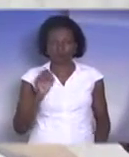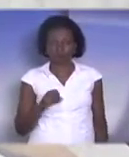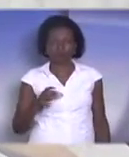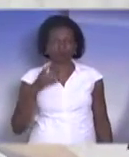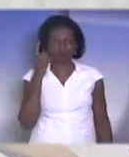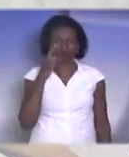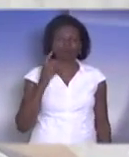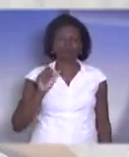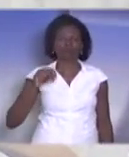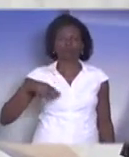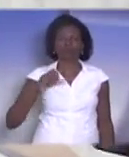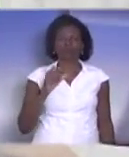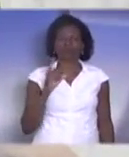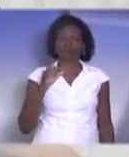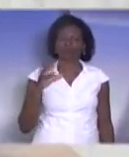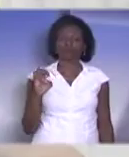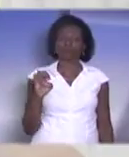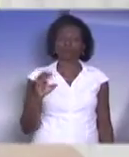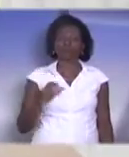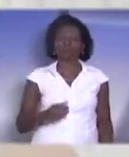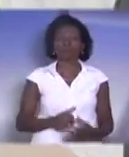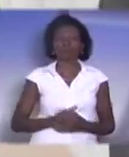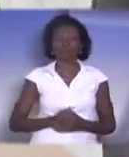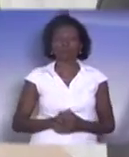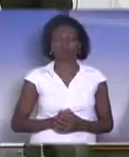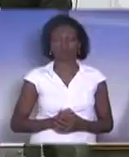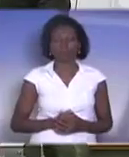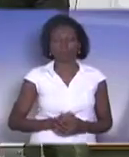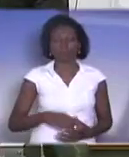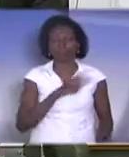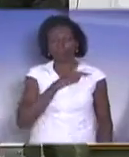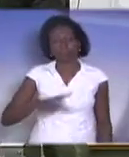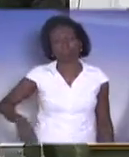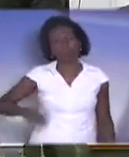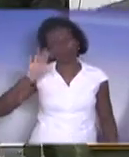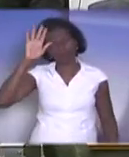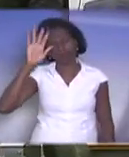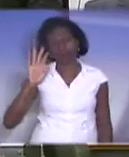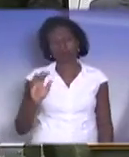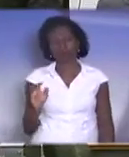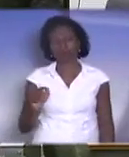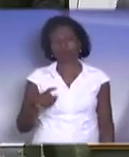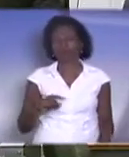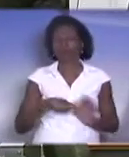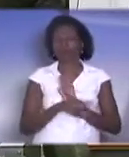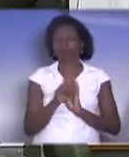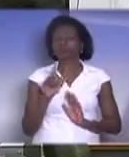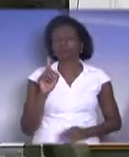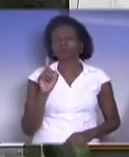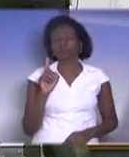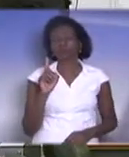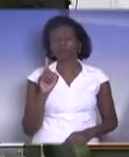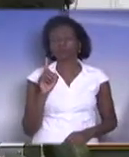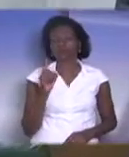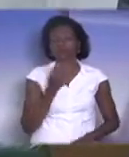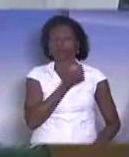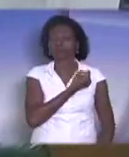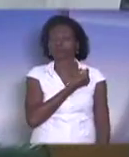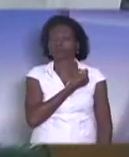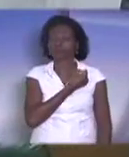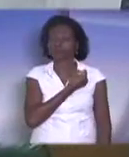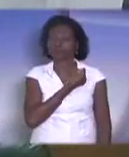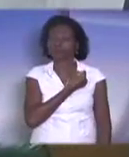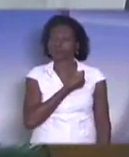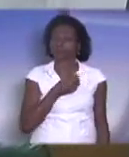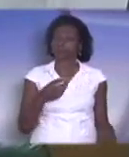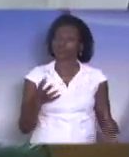deputado Annalice. Senhor presidente, uma questão de ordem. Para registrar... Pelos números apontados favoráveis